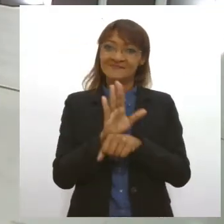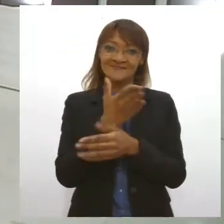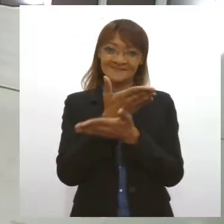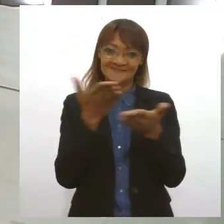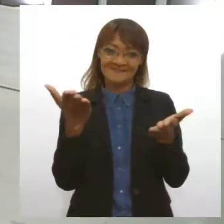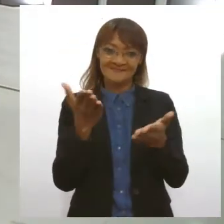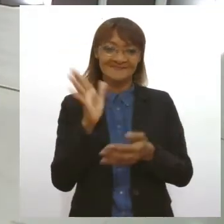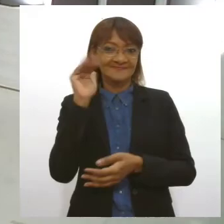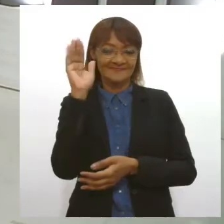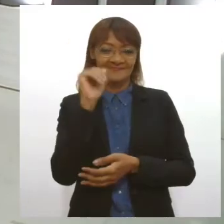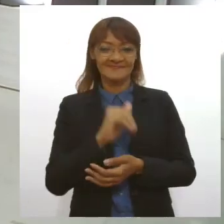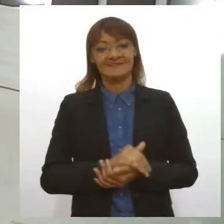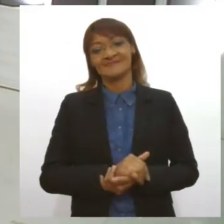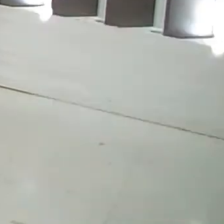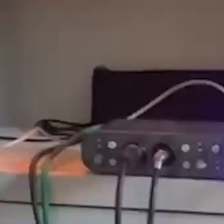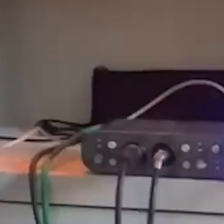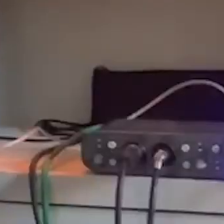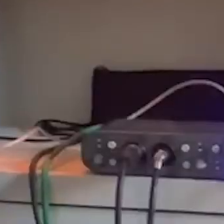você. Tchau, tchau.